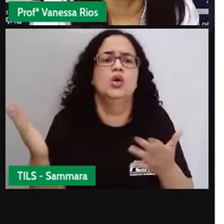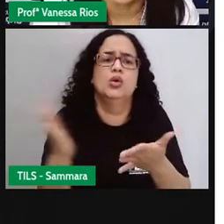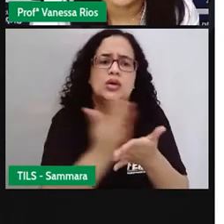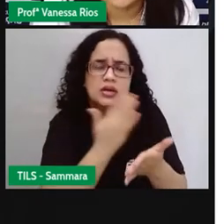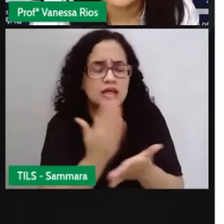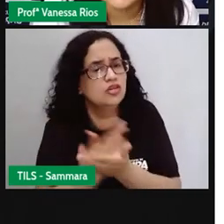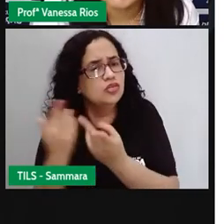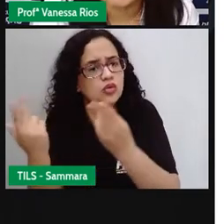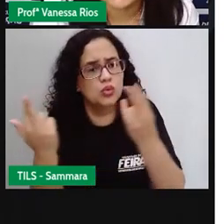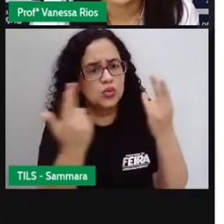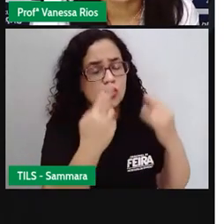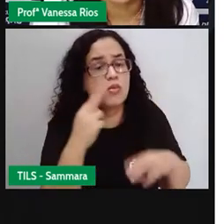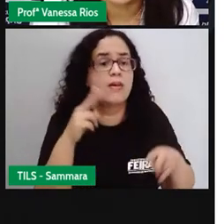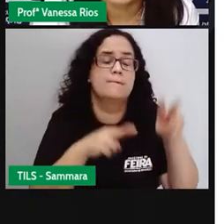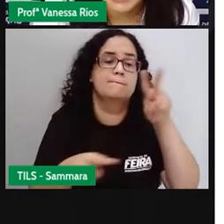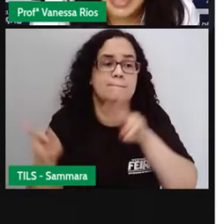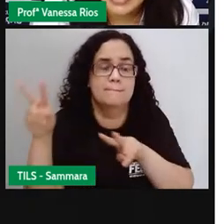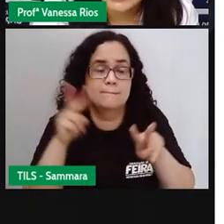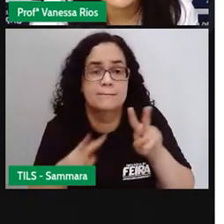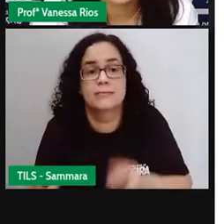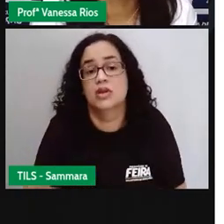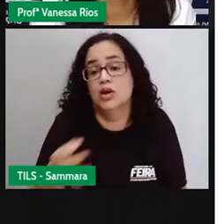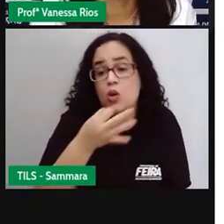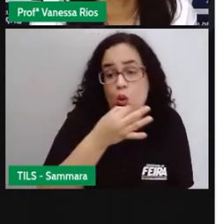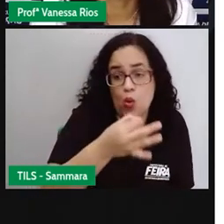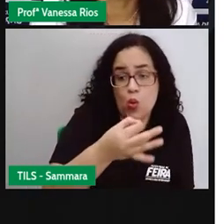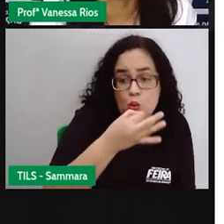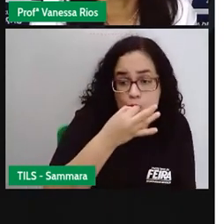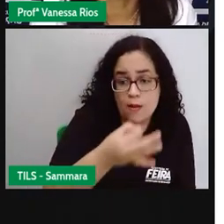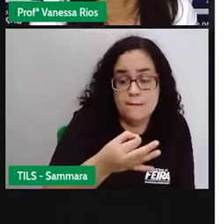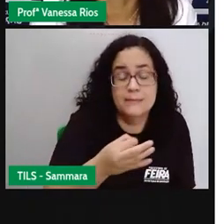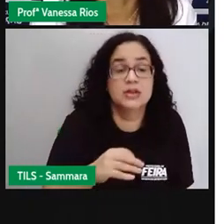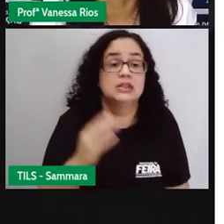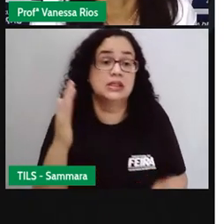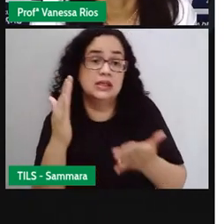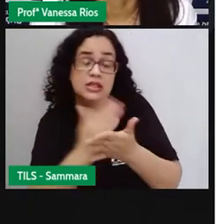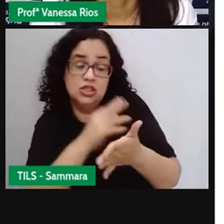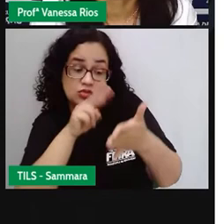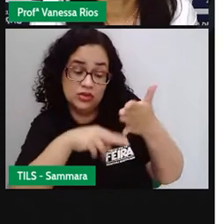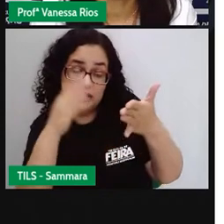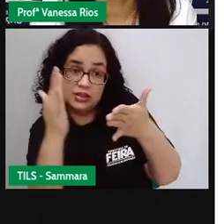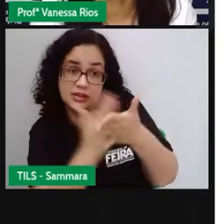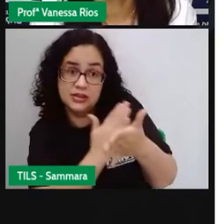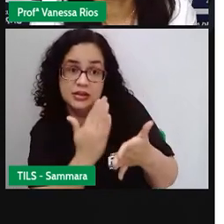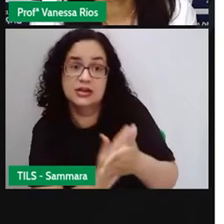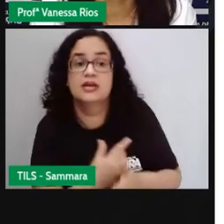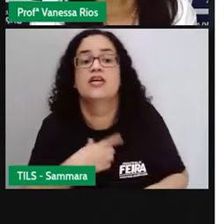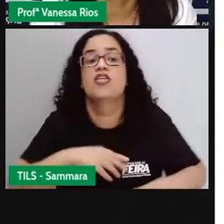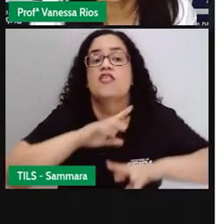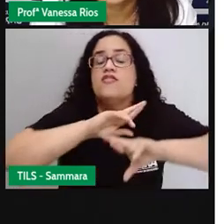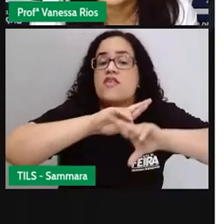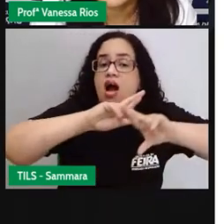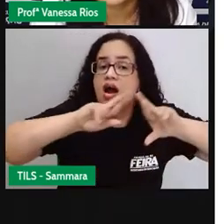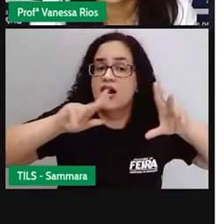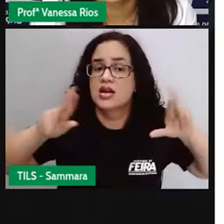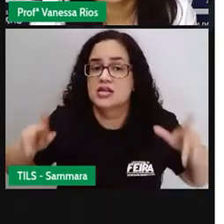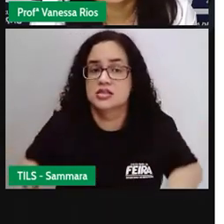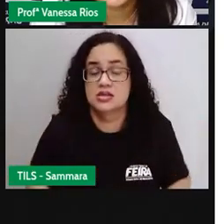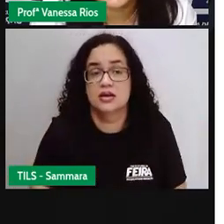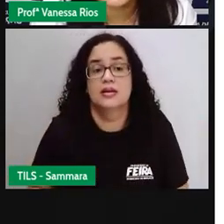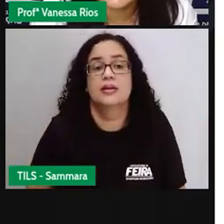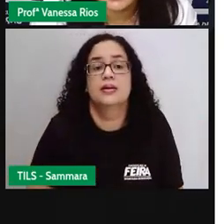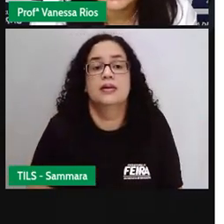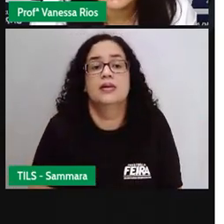observarem, comentarem, né, sobre o livro que estão lendo. Então, assim, existem várias formas da gente